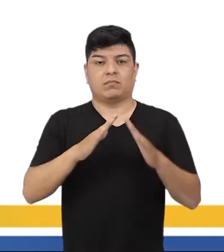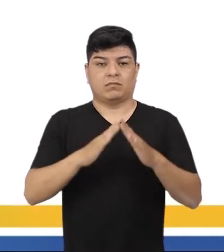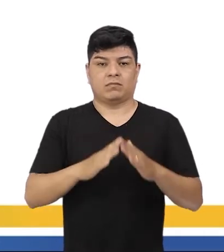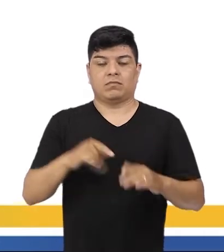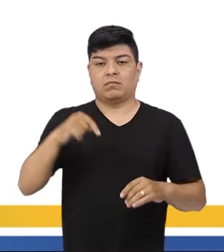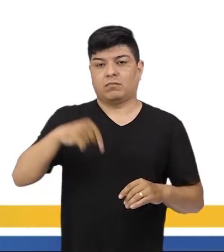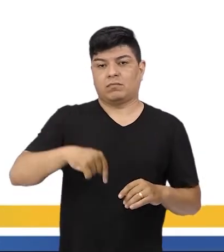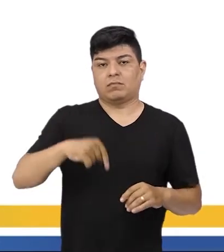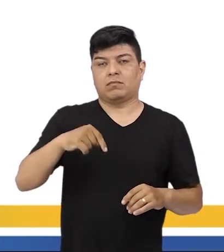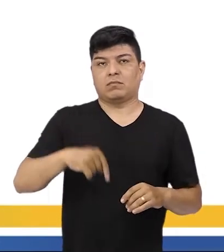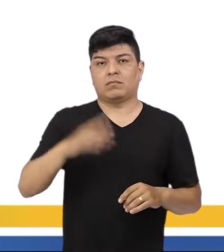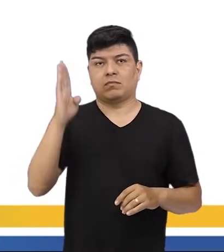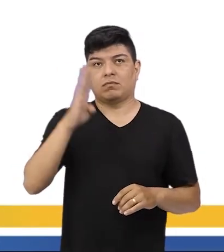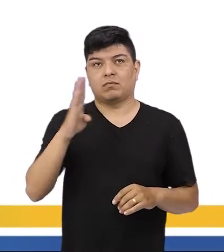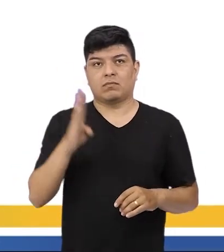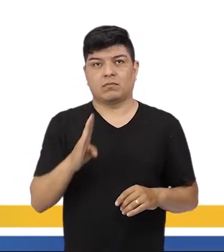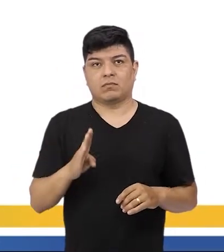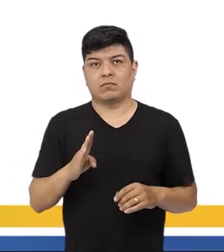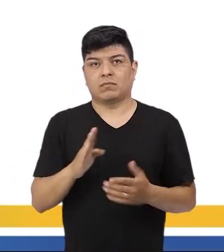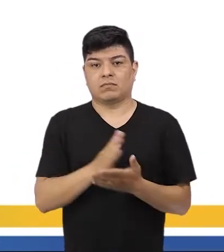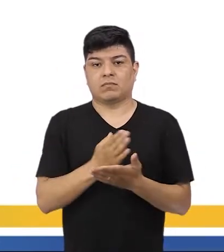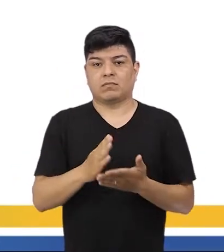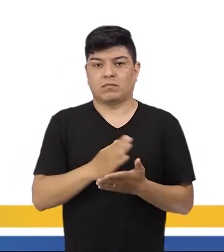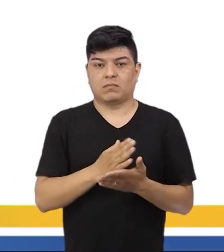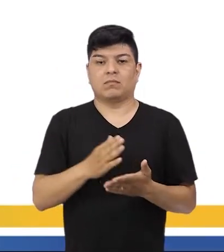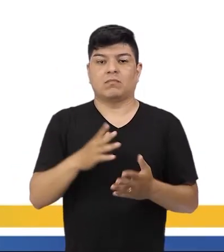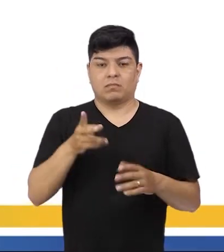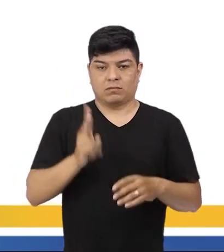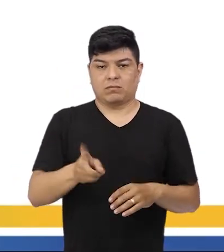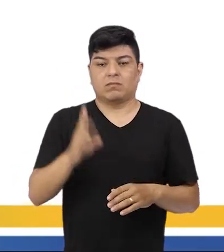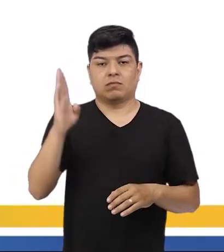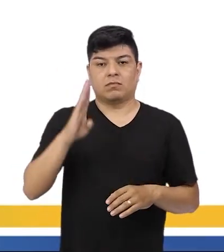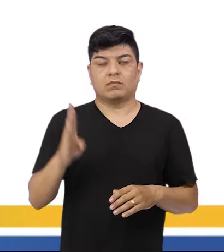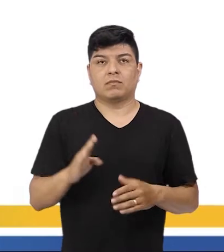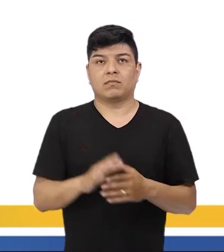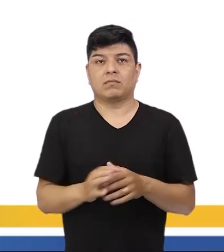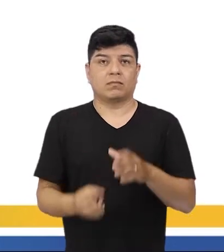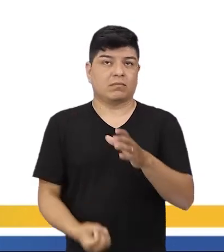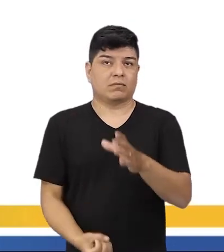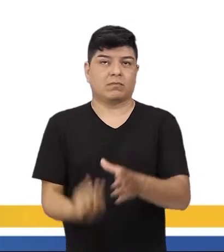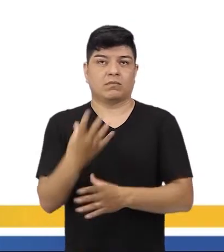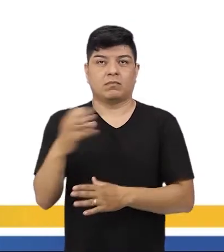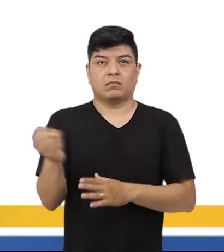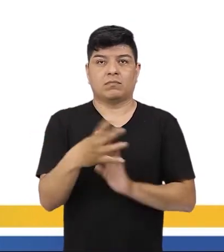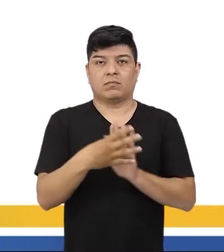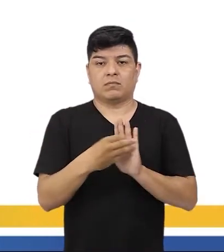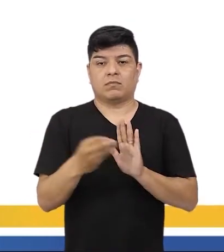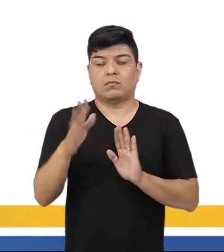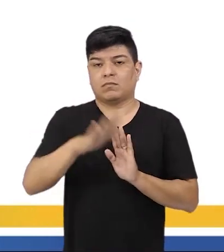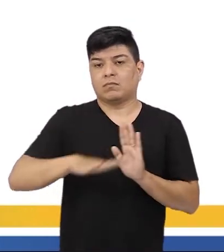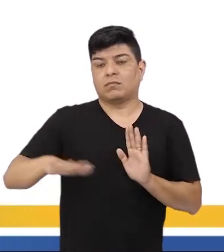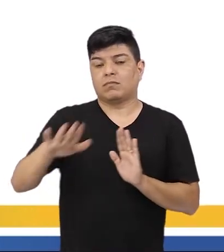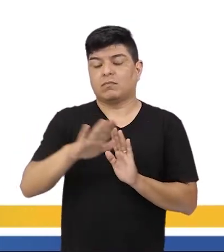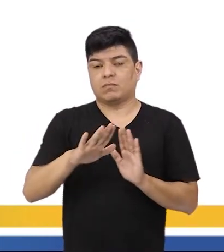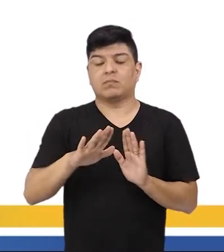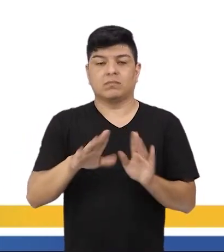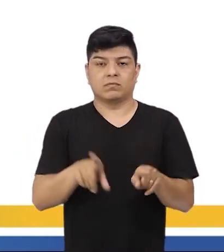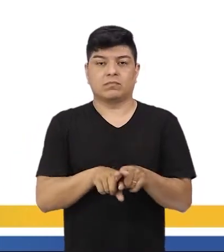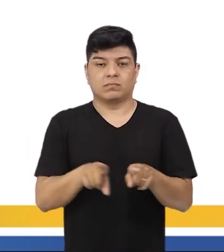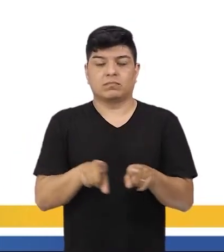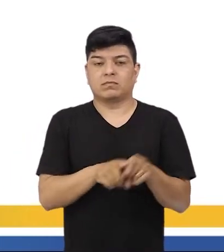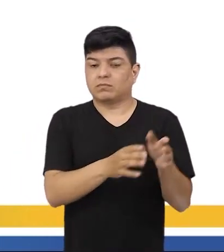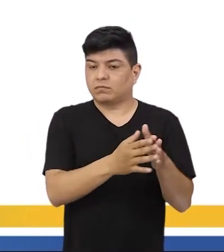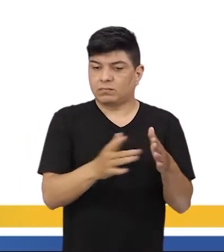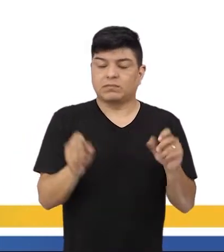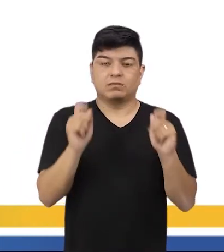ficaram, né, no Brasil e alguns se naturalizaram. E a criação, então, de novos símbolos nacionais também